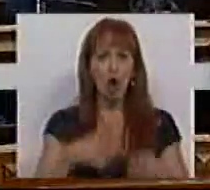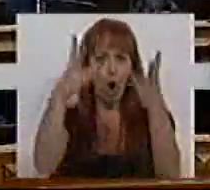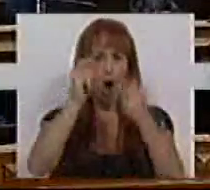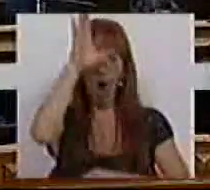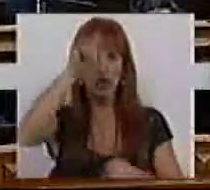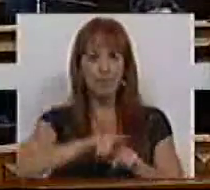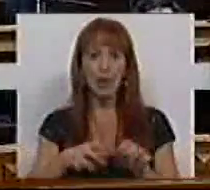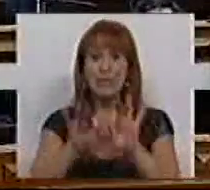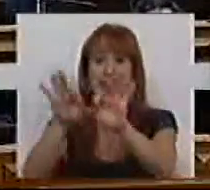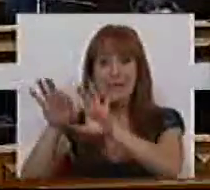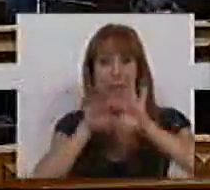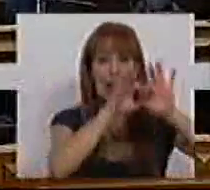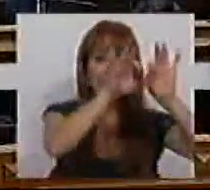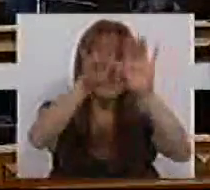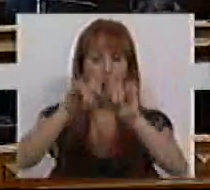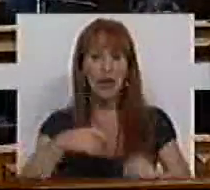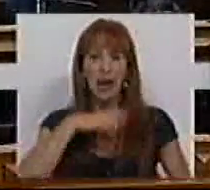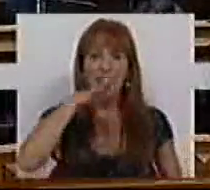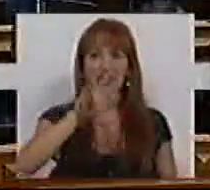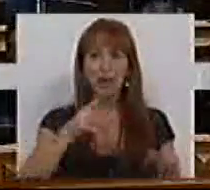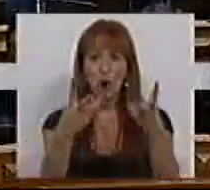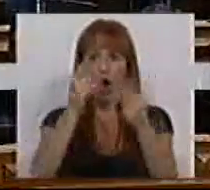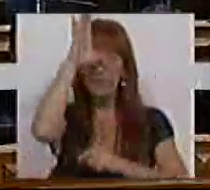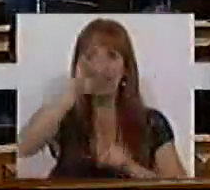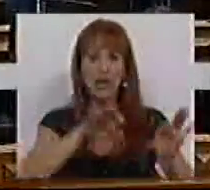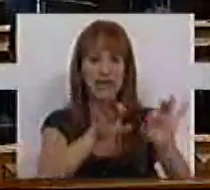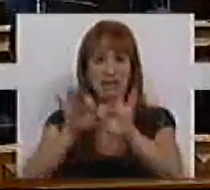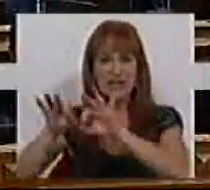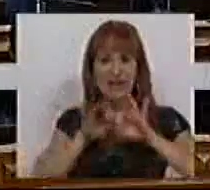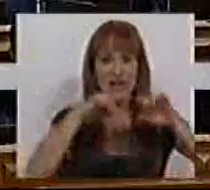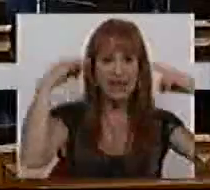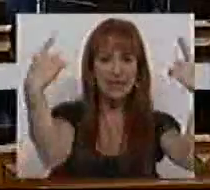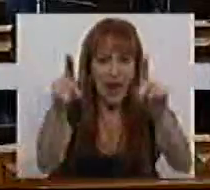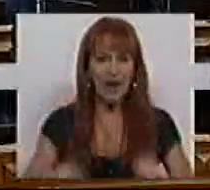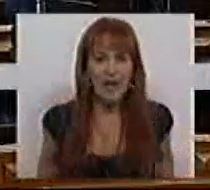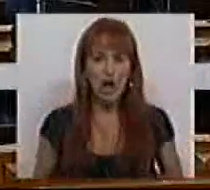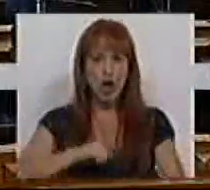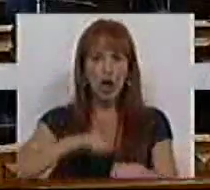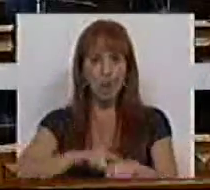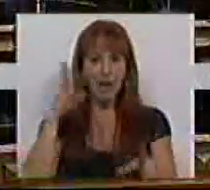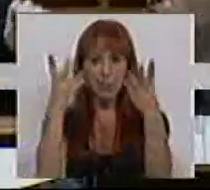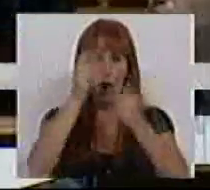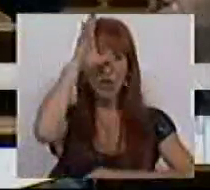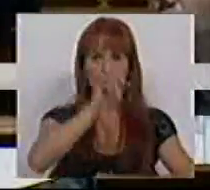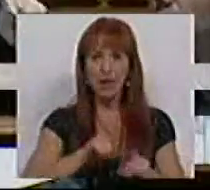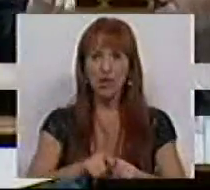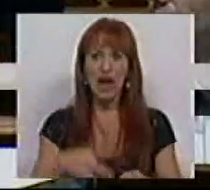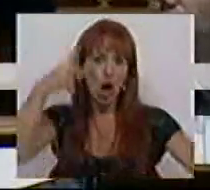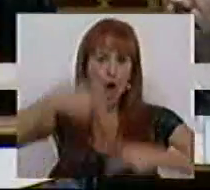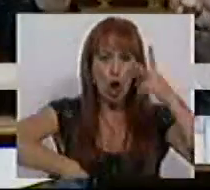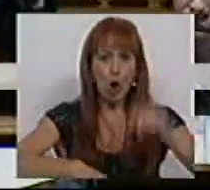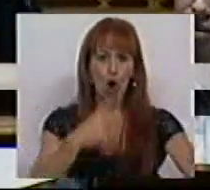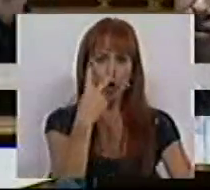orçamento do Estado equitativo, é dizerem que têm um orçamento do Estado equitativo e é o mesmo orçamento do Estado que